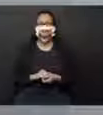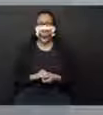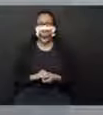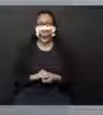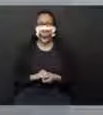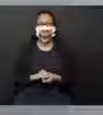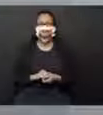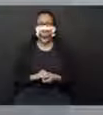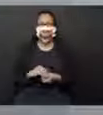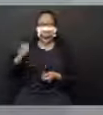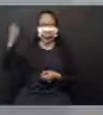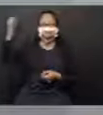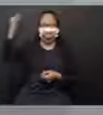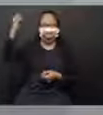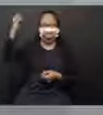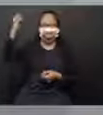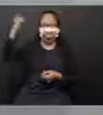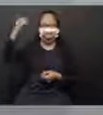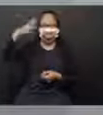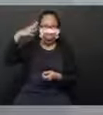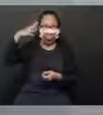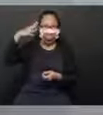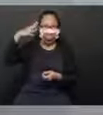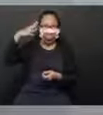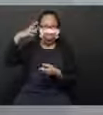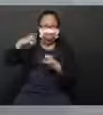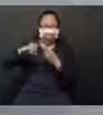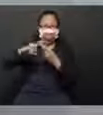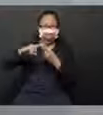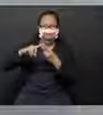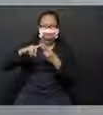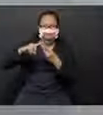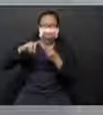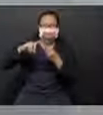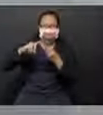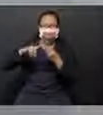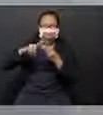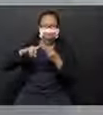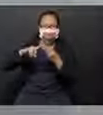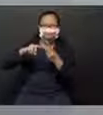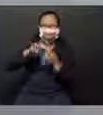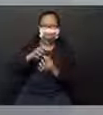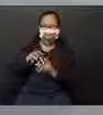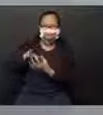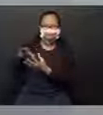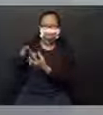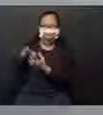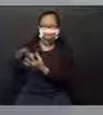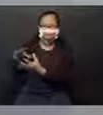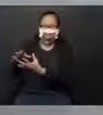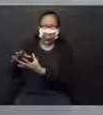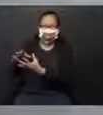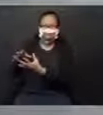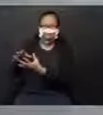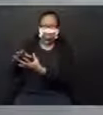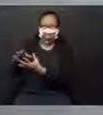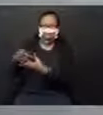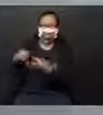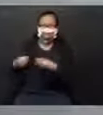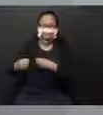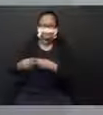A luz e as sombras. Vamos ser detetives agora? Chegando mais perto.